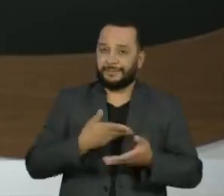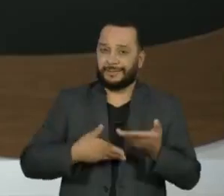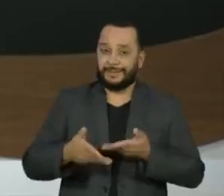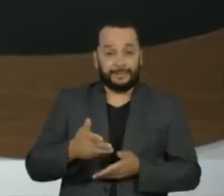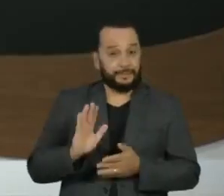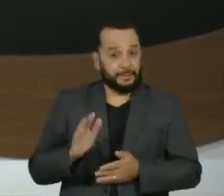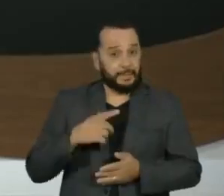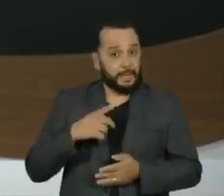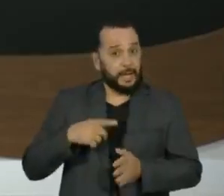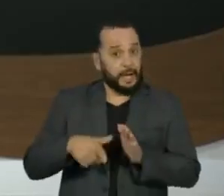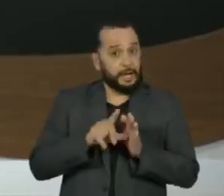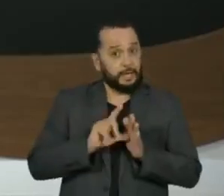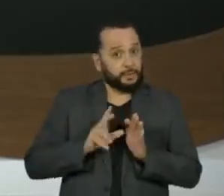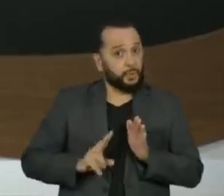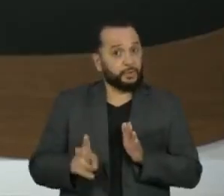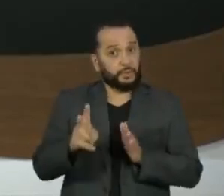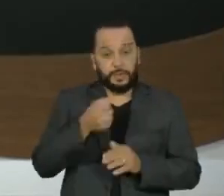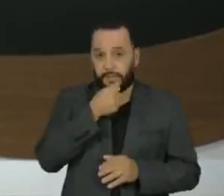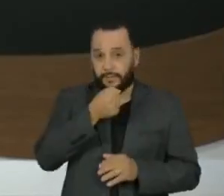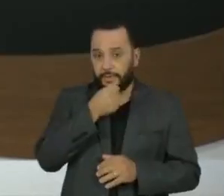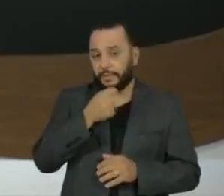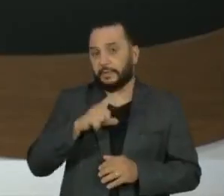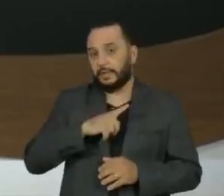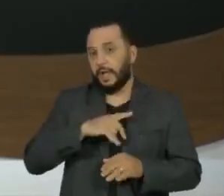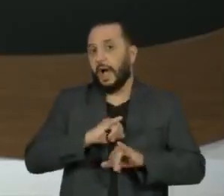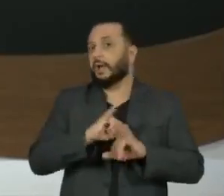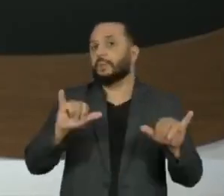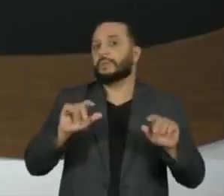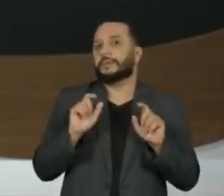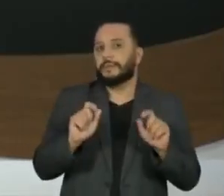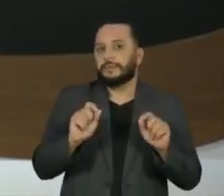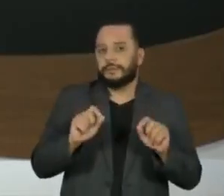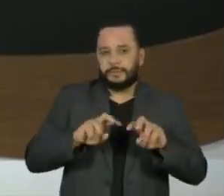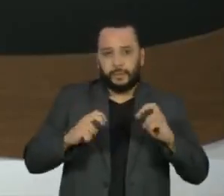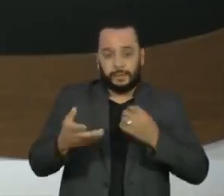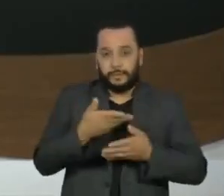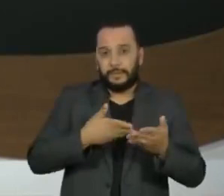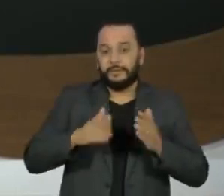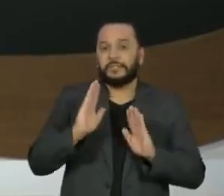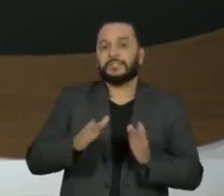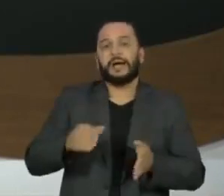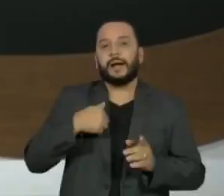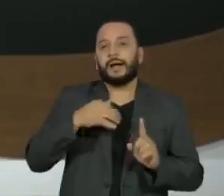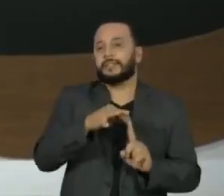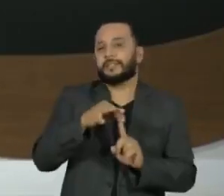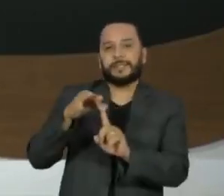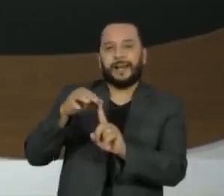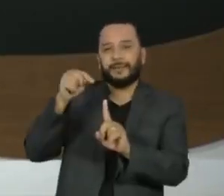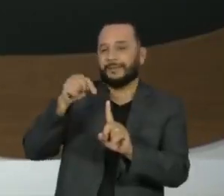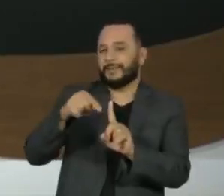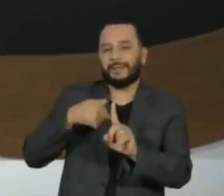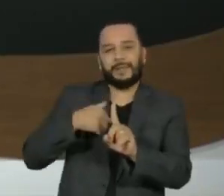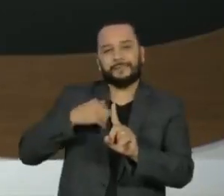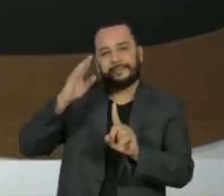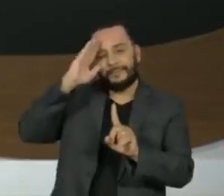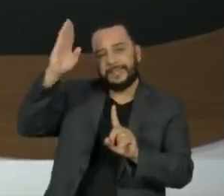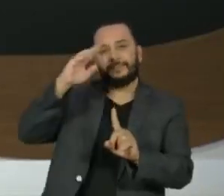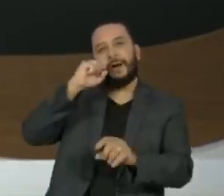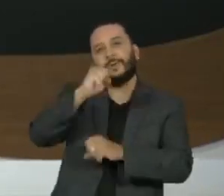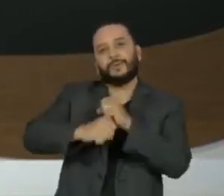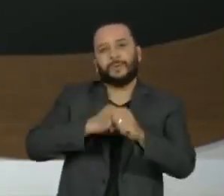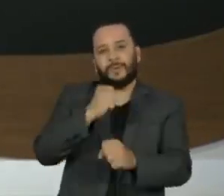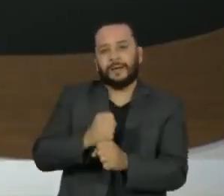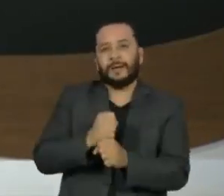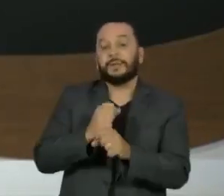E antes de continuar a nossa entrevista, eu tenho um anúncio para fazer. O Roda Viva foi escolhido como o veículo do ano na categoria